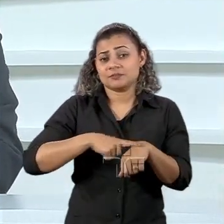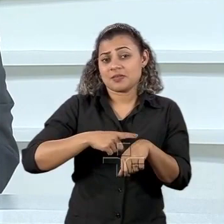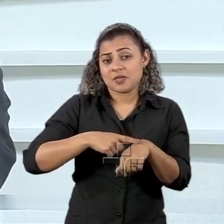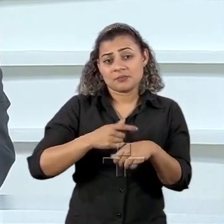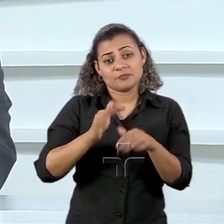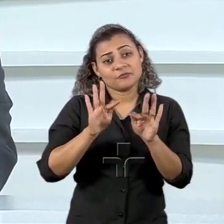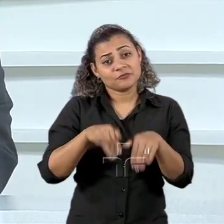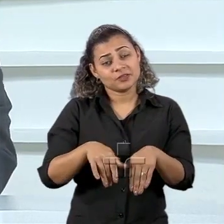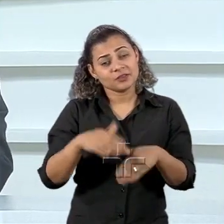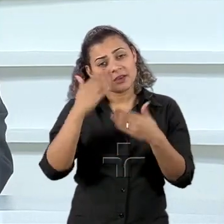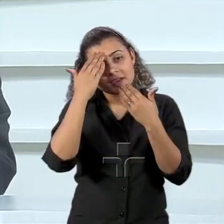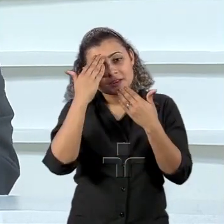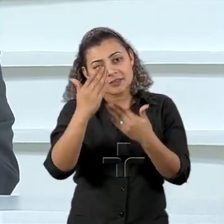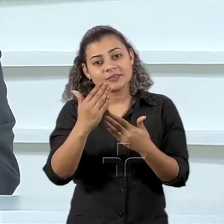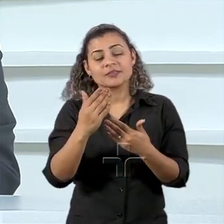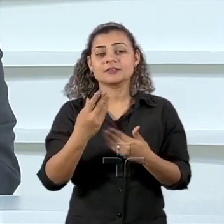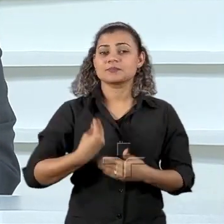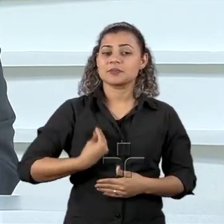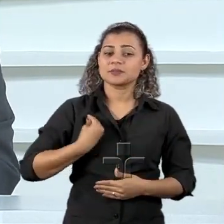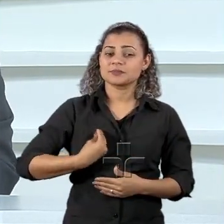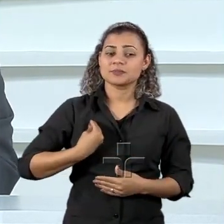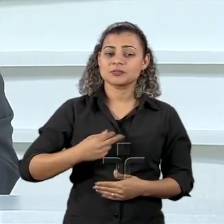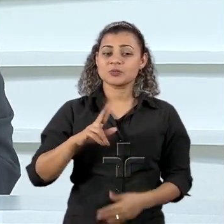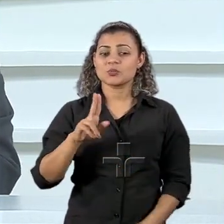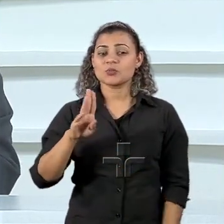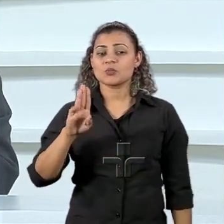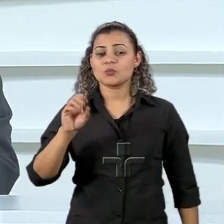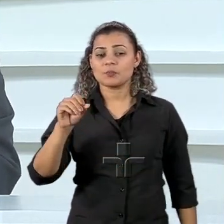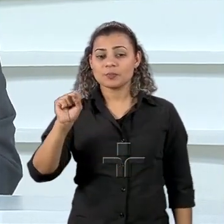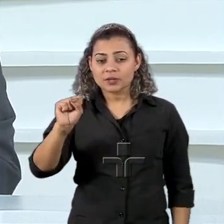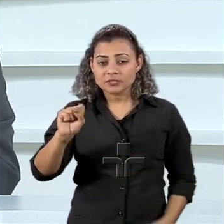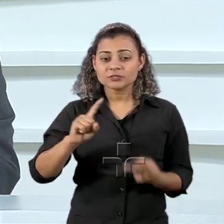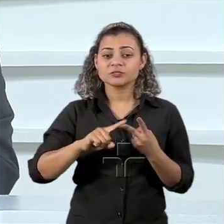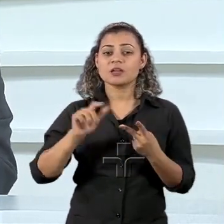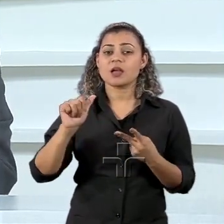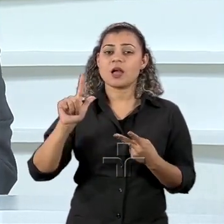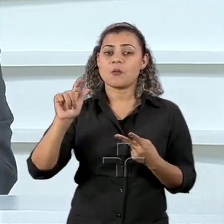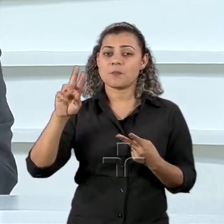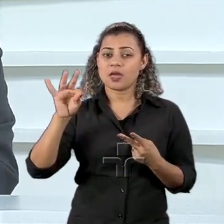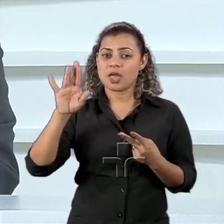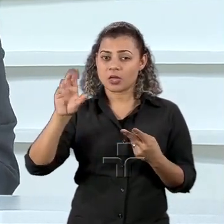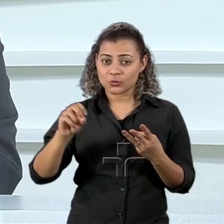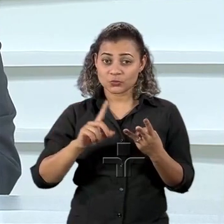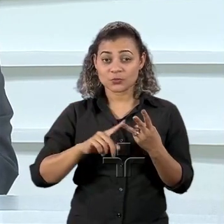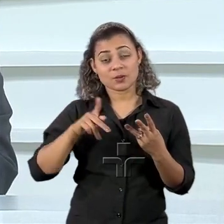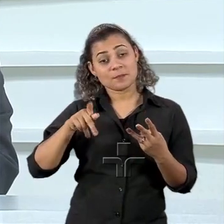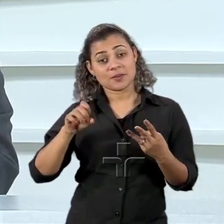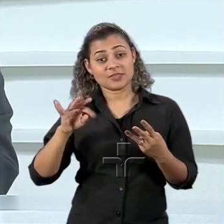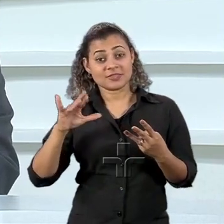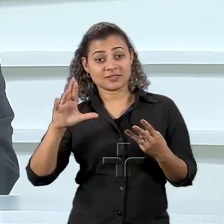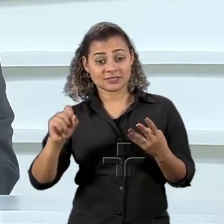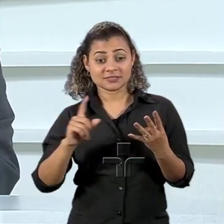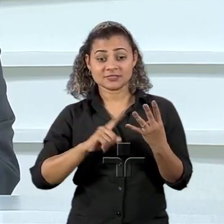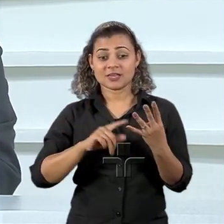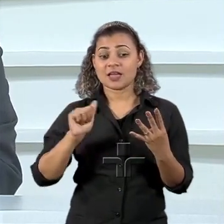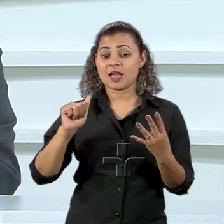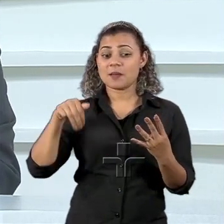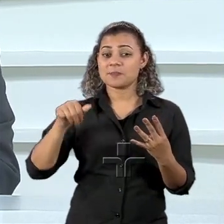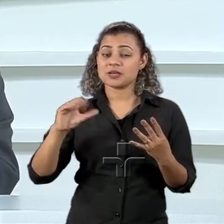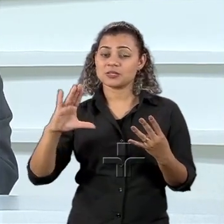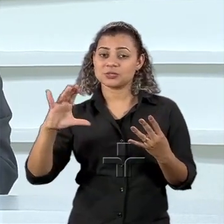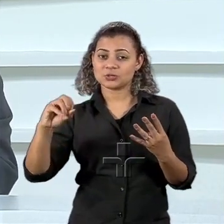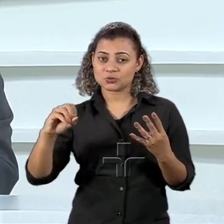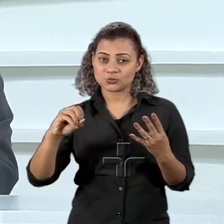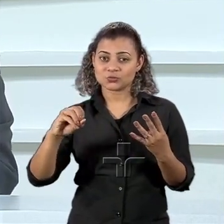eu agradeço a participação do embaixador Rubens Barbosa do Alberto Pfeiffer da Patrícia Campos Mello do Amâncio Jorge de